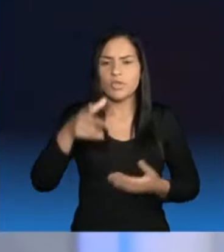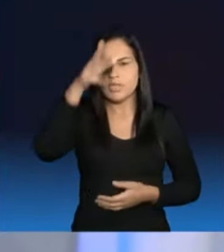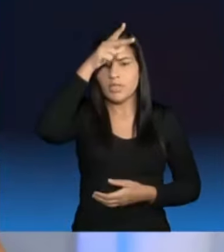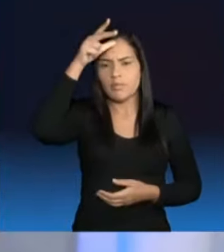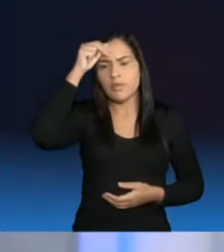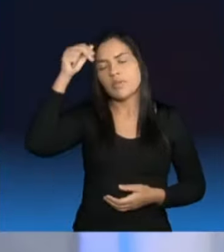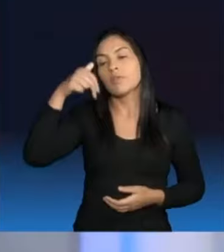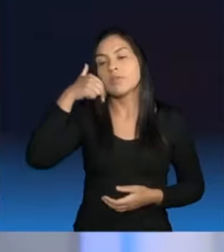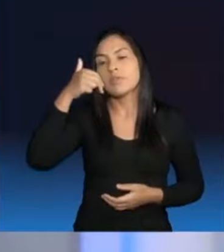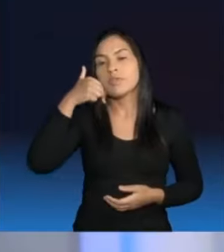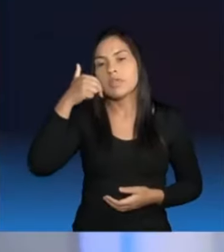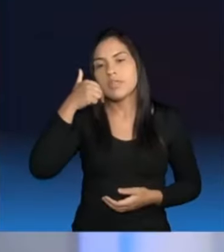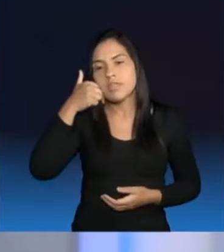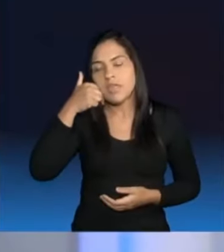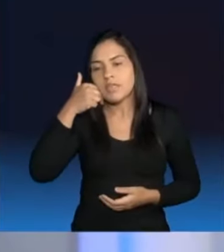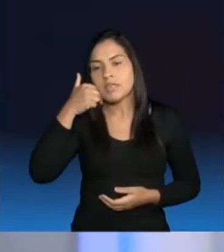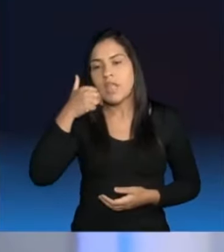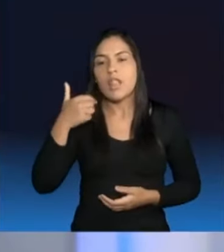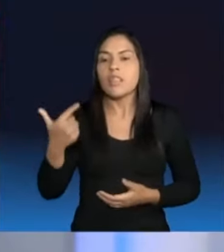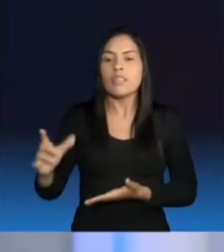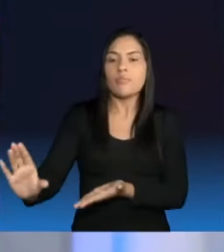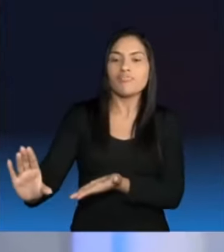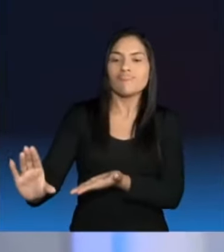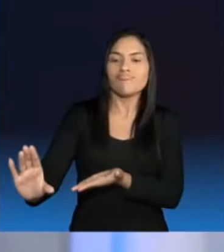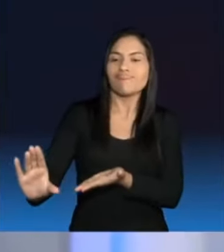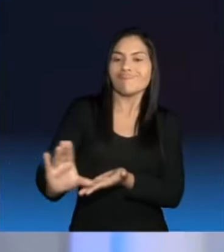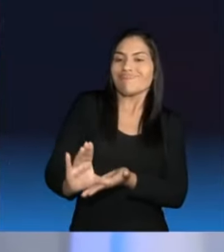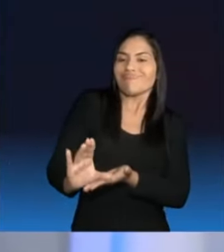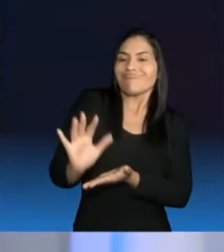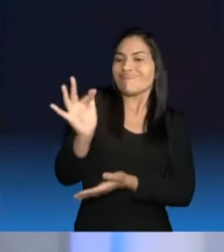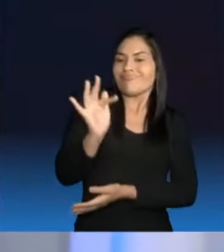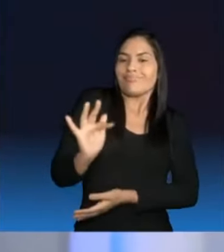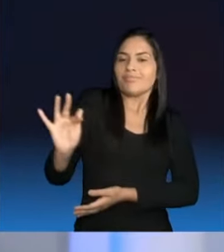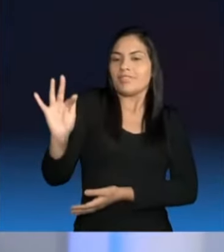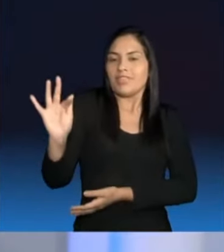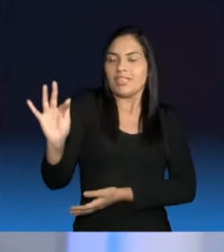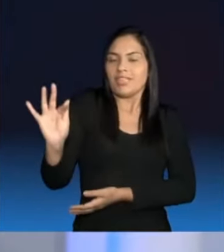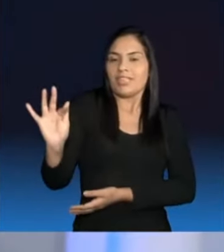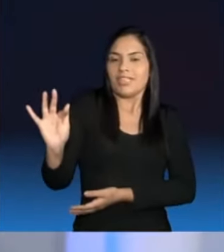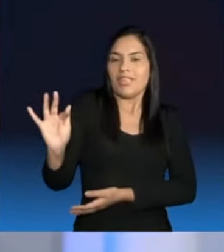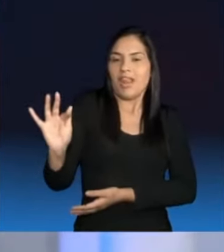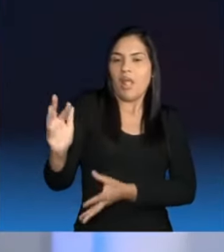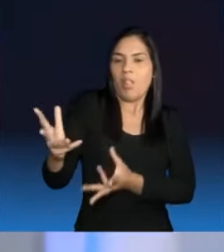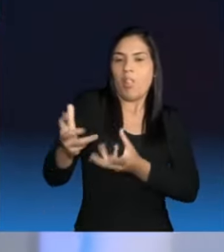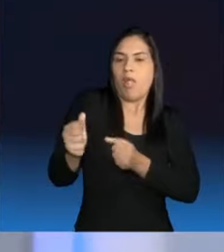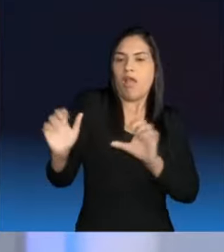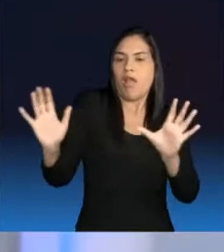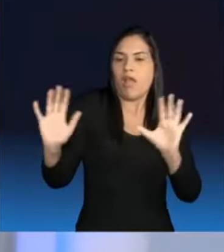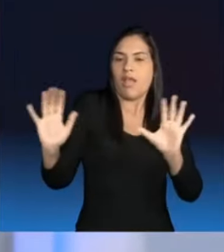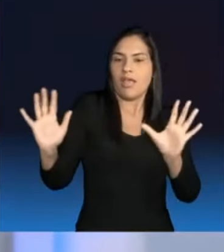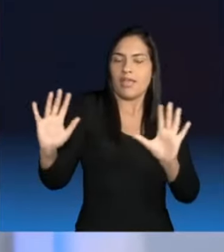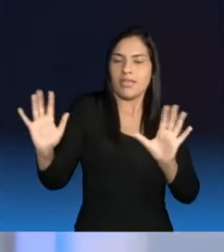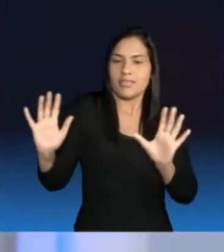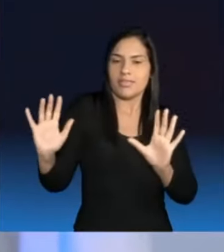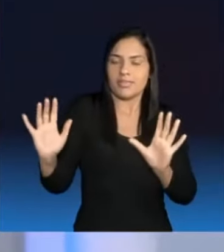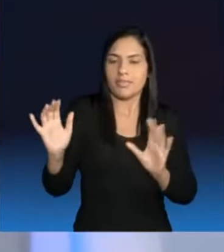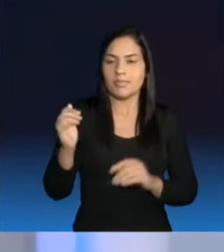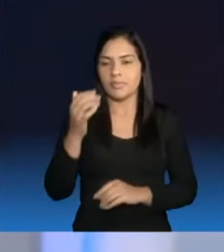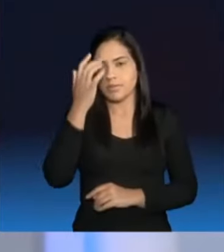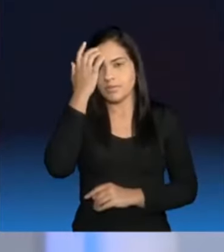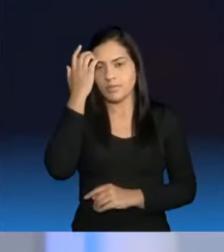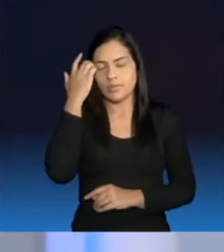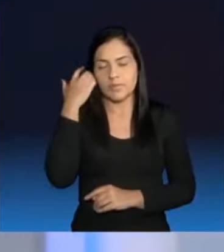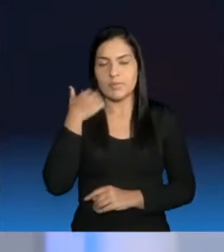deixa de receber recursos federais que não precisa ser aliado do governo para receber esse recurso que eu vou falar não, viu?